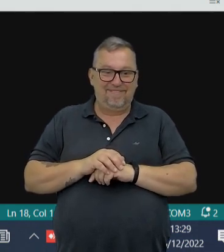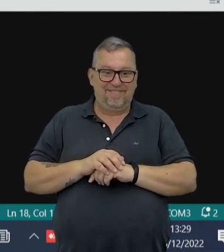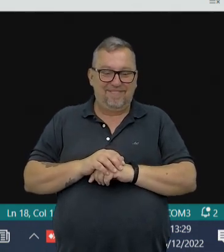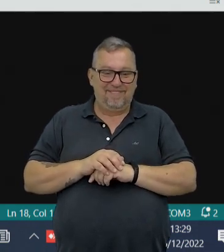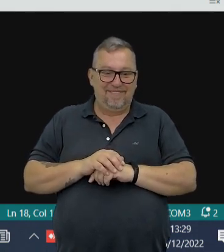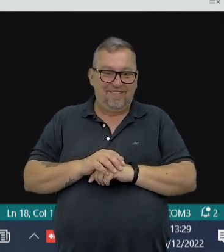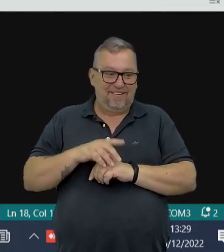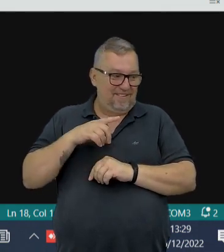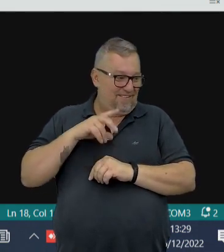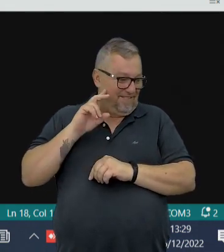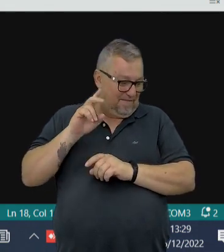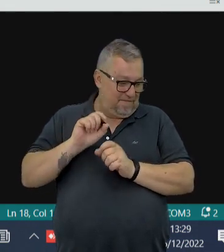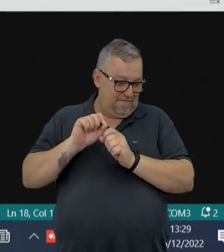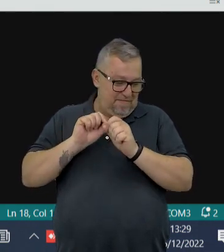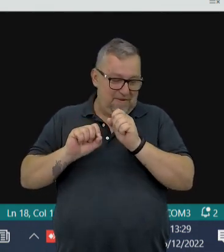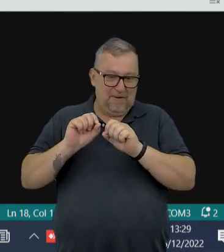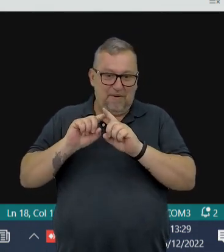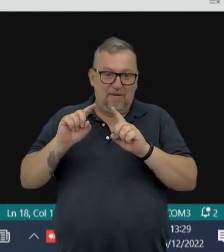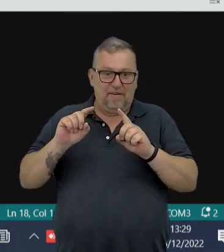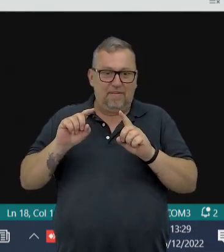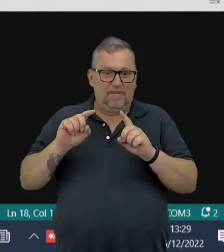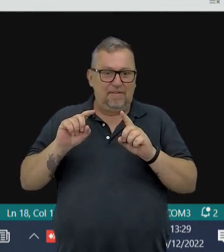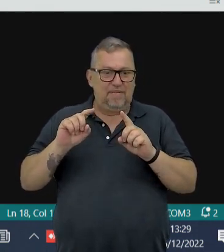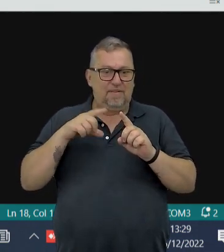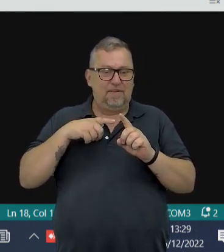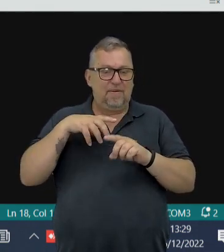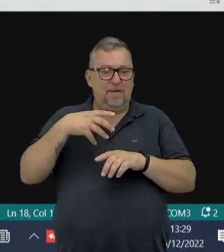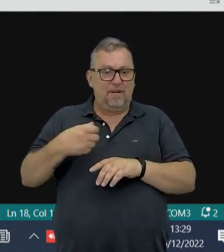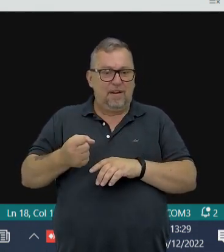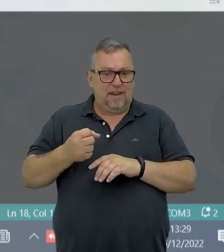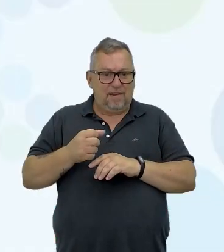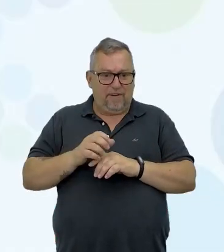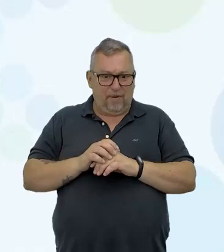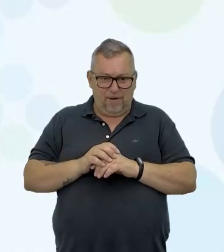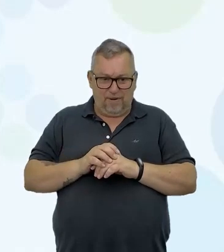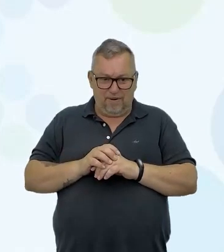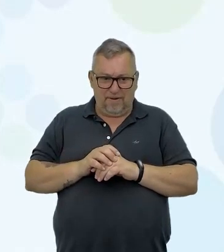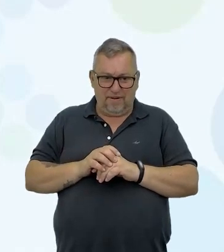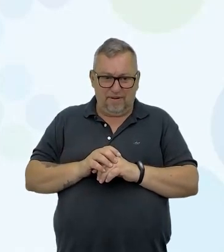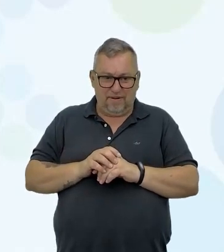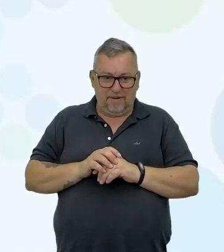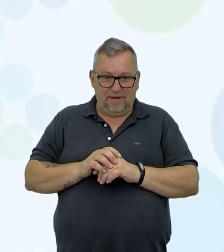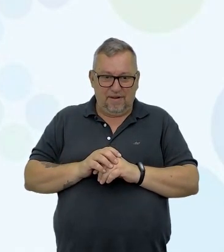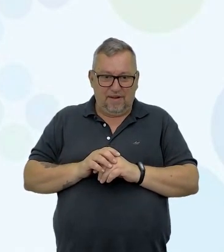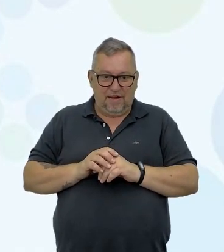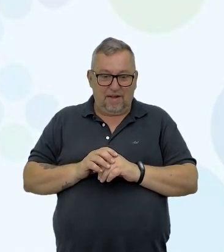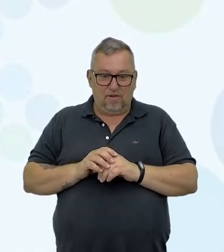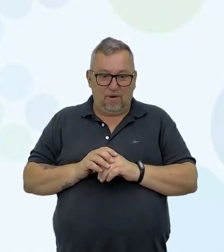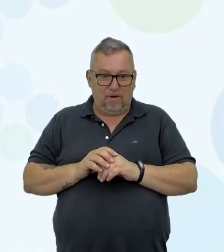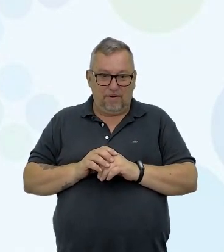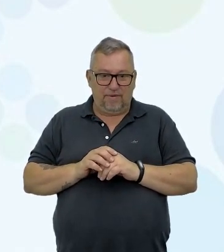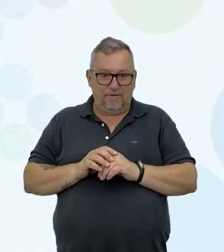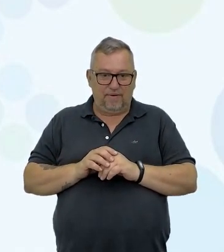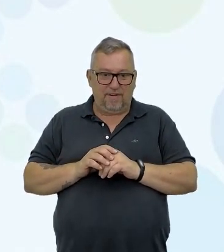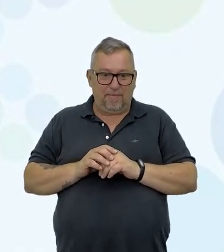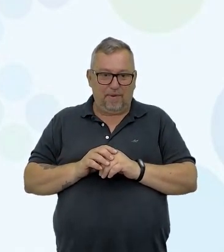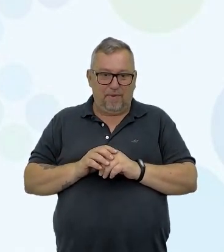Tá? Então, ele vai ficar mais tempo aceso do que apagado agora. Tá? Vou fazer o upload. Fiz o upload.